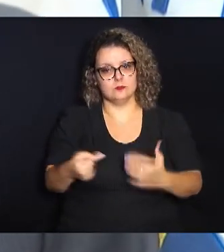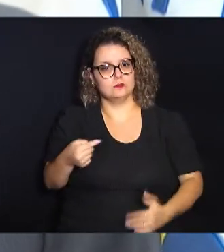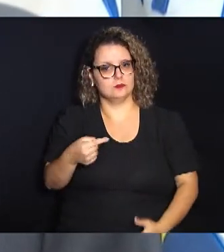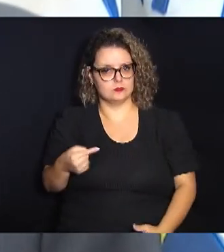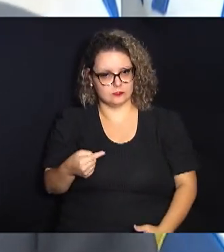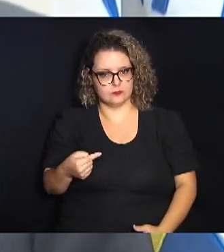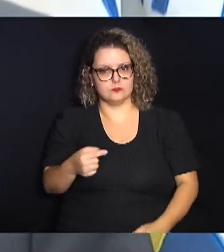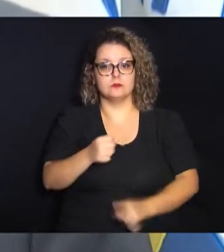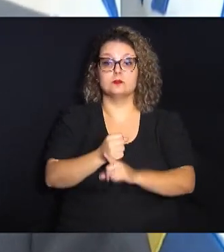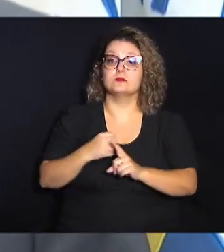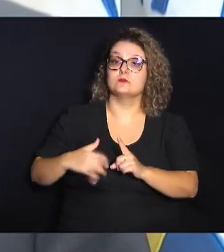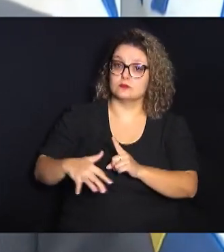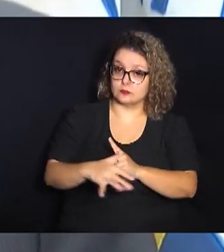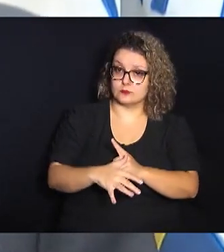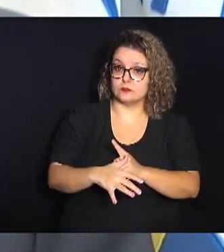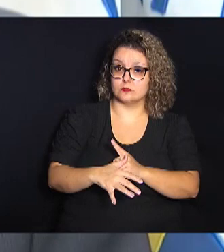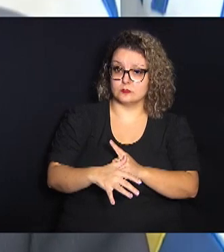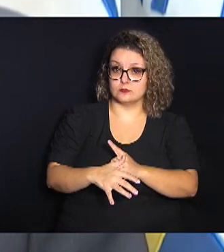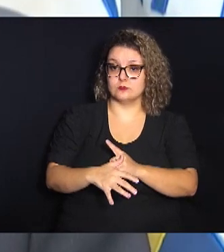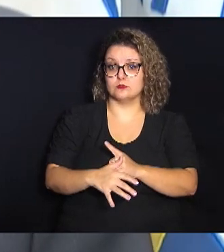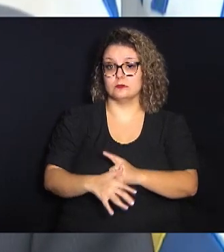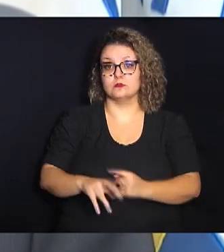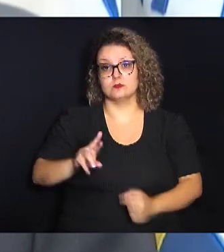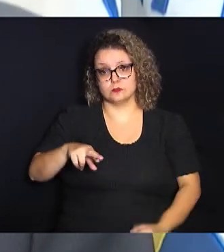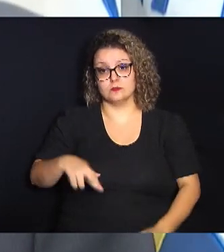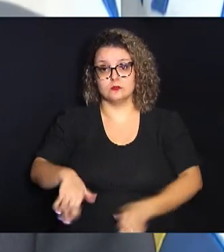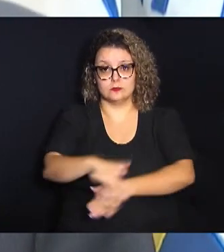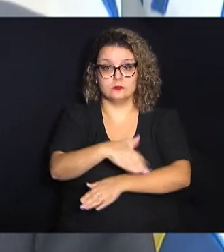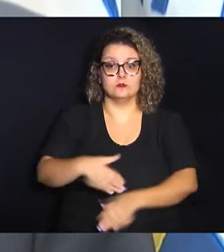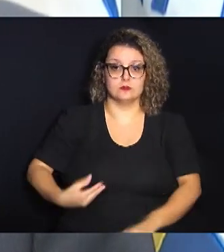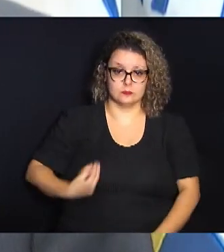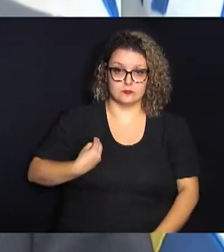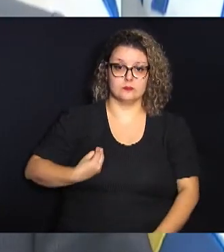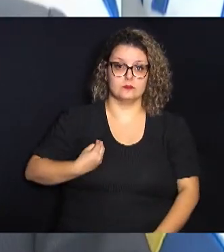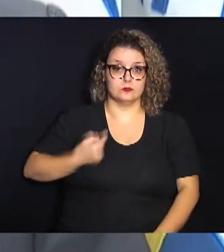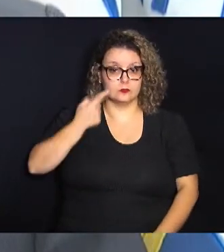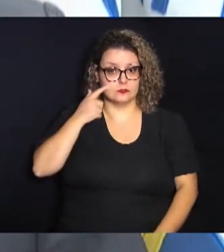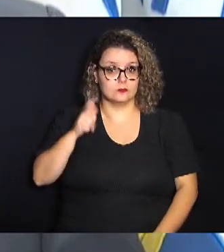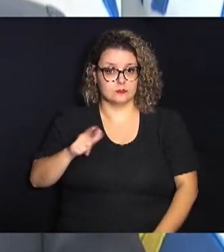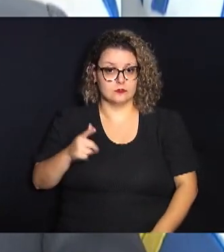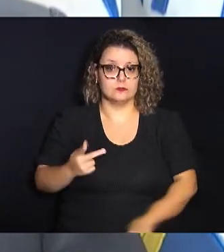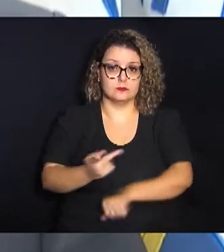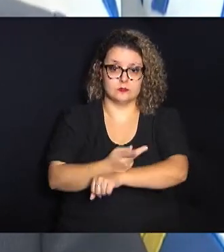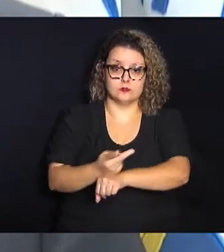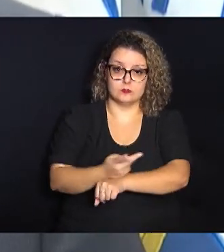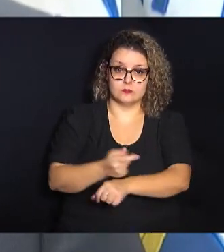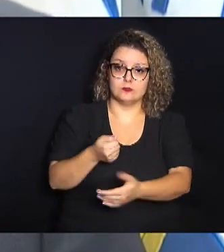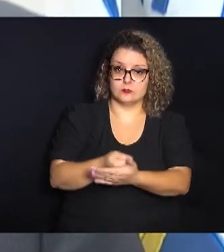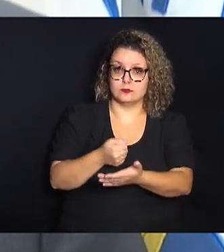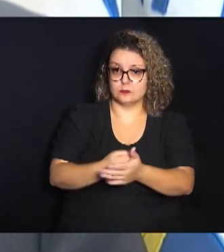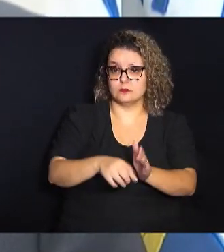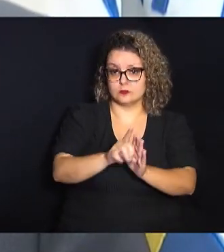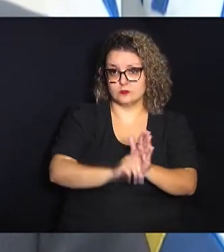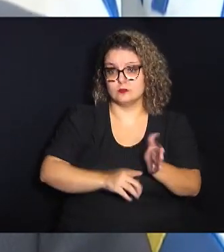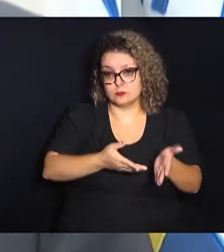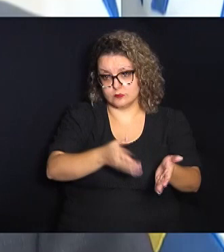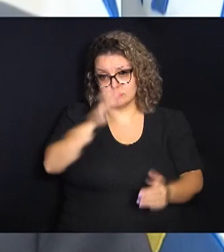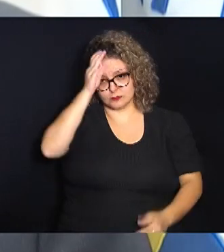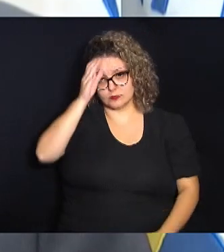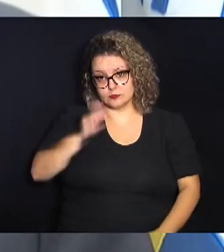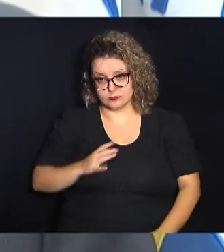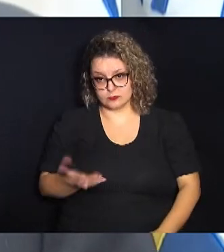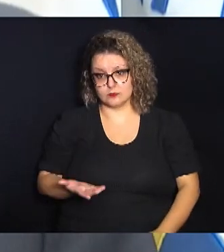para a sociedade por conta dessa população e como obviamente buscar garantir o direito desse cidadão